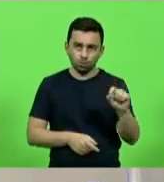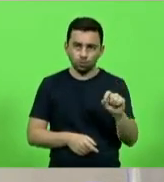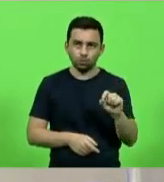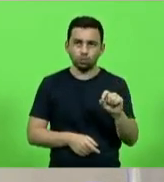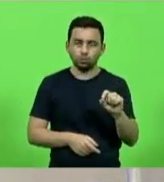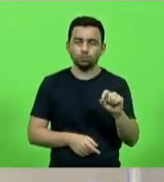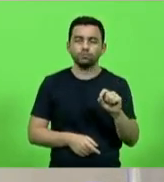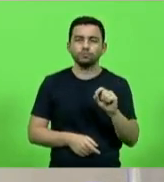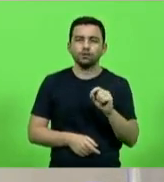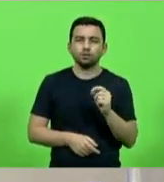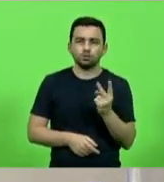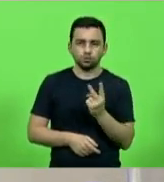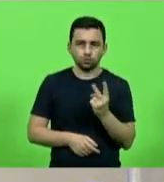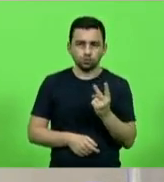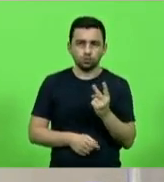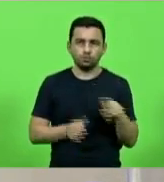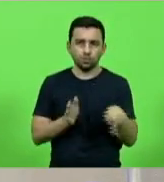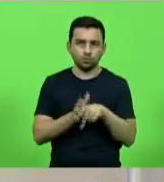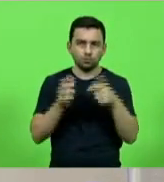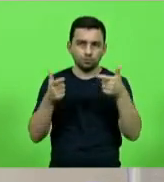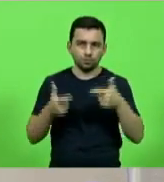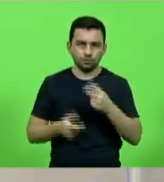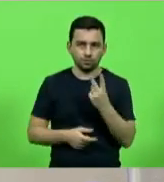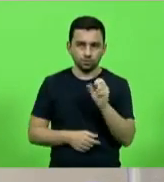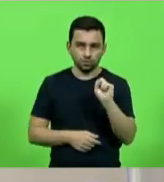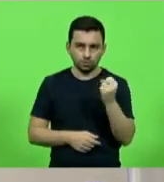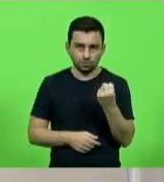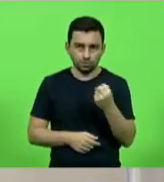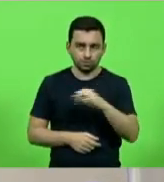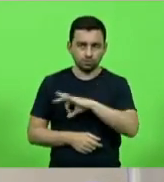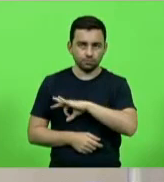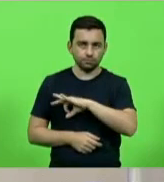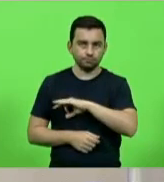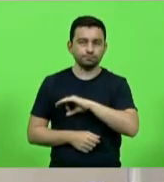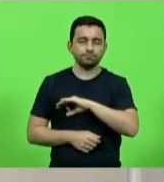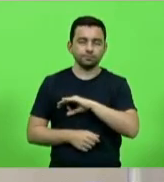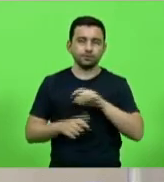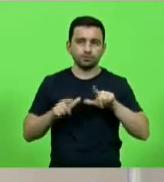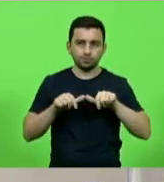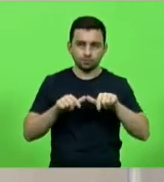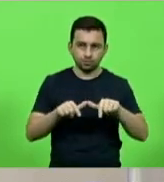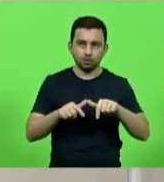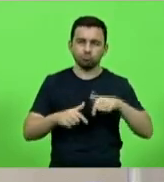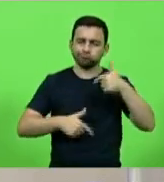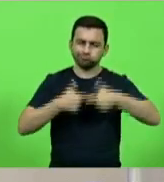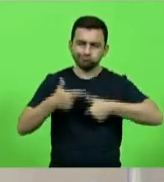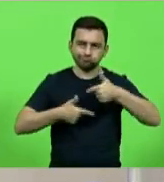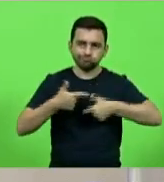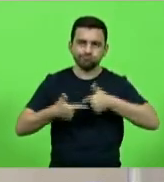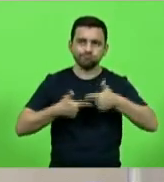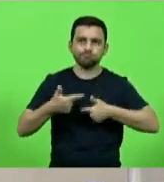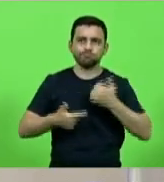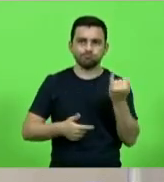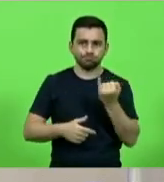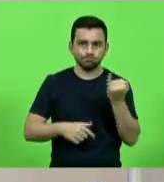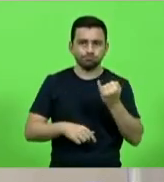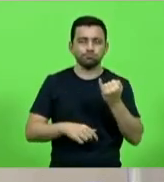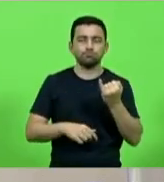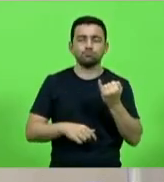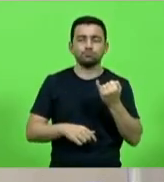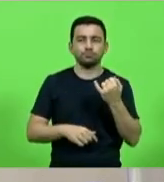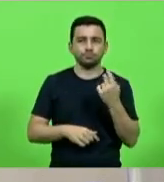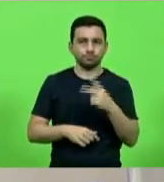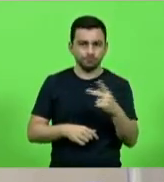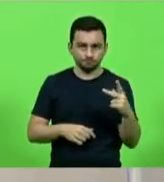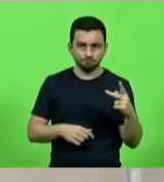Pereira, lotados no 28º Batalhão da Polícia Militar de Laguna, pela dedicação e atuação no desempenho de suas funções. Em discussão,